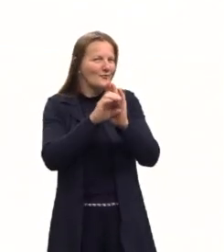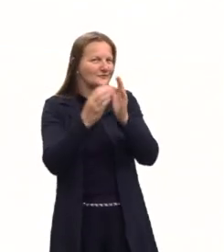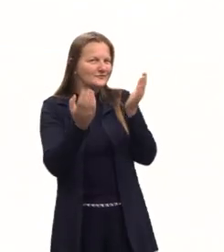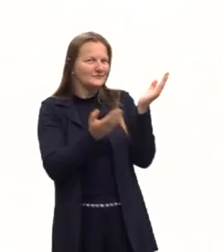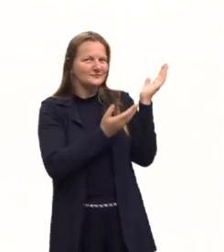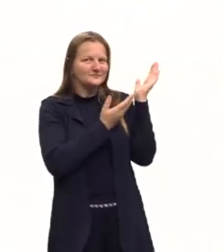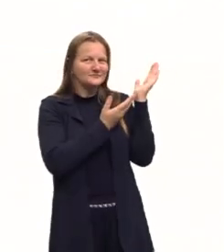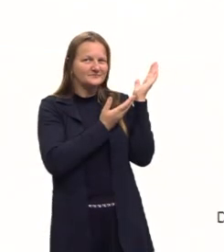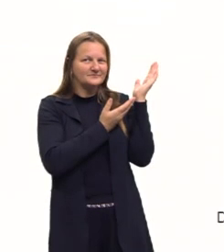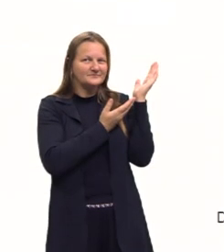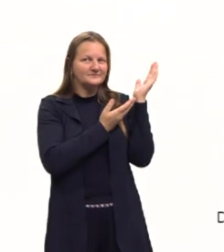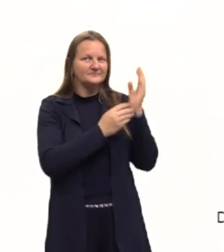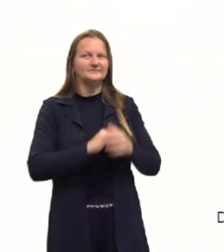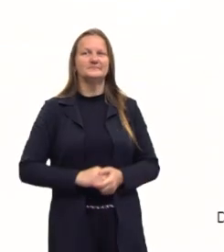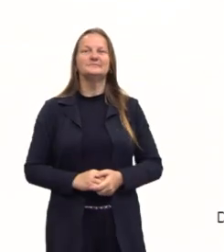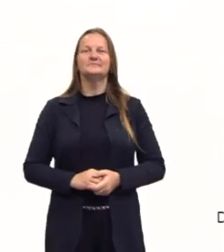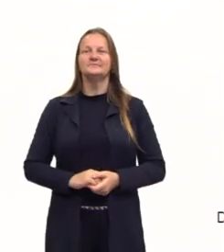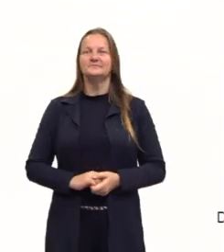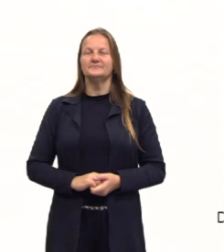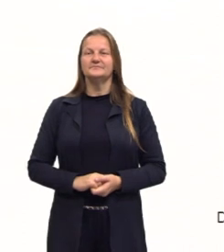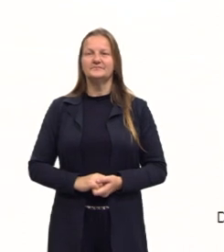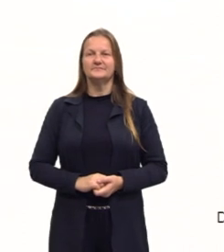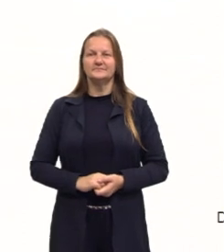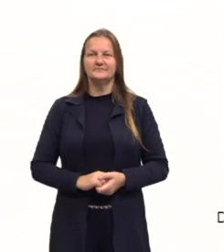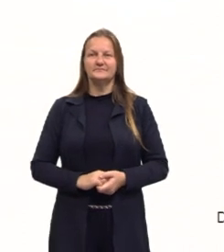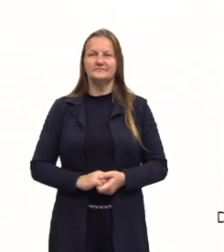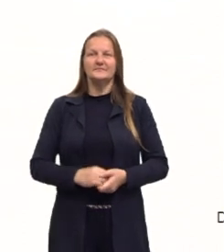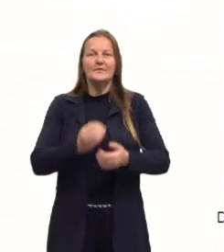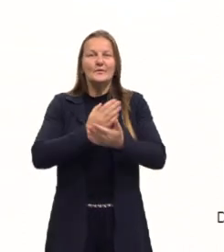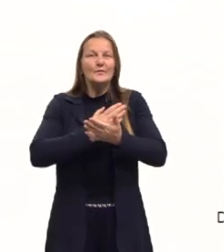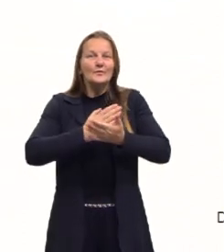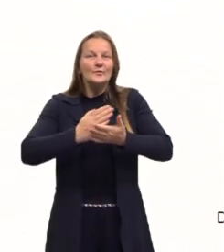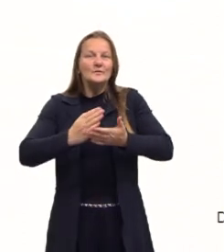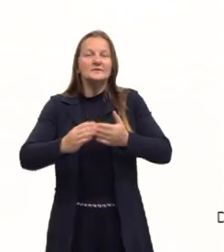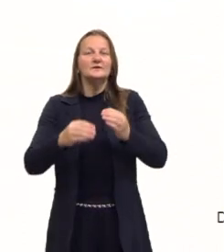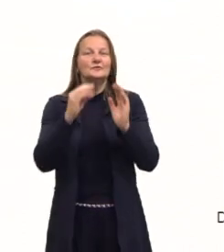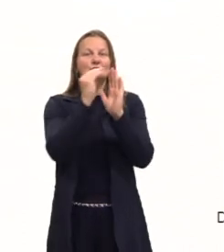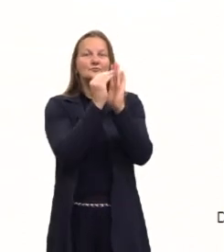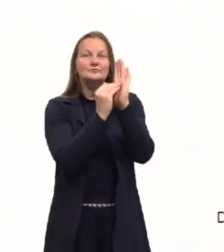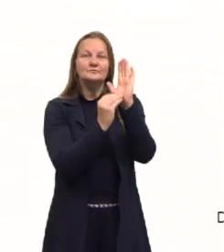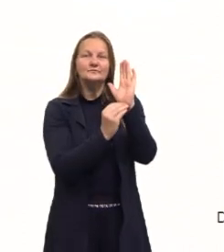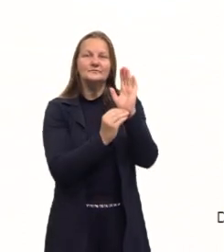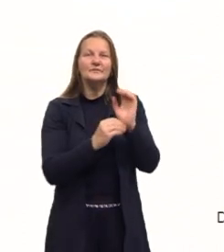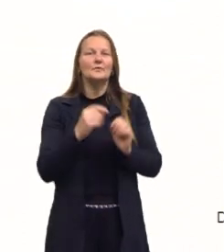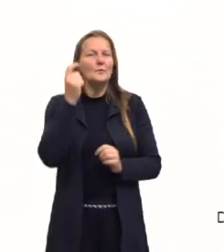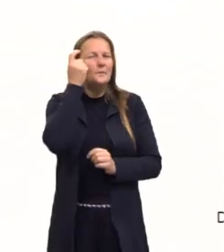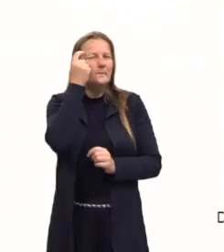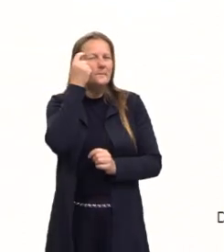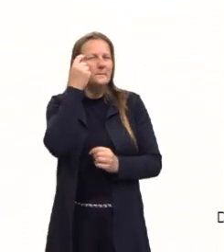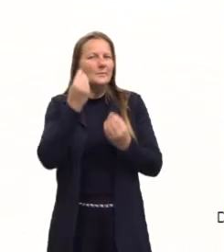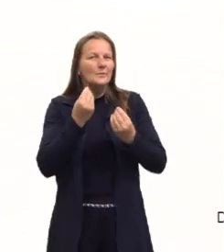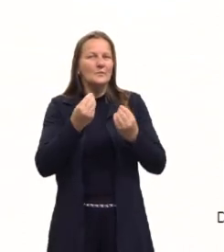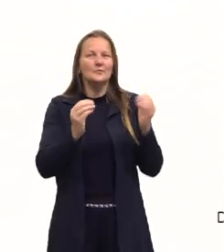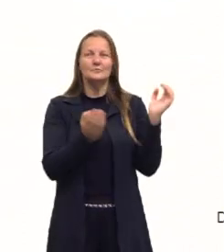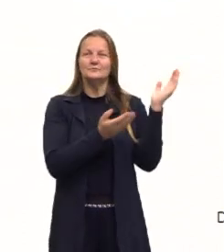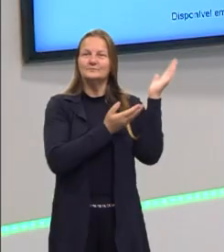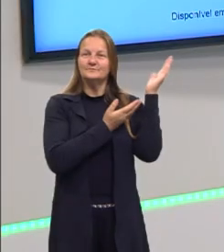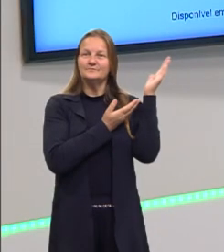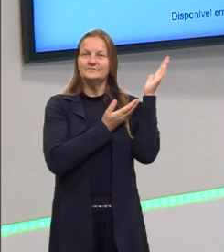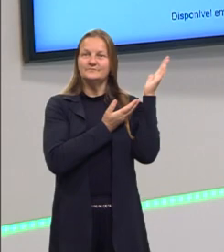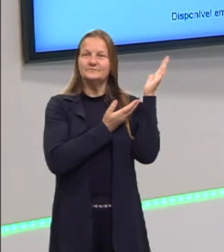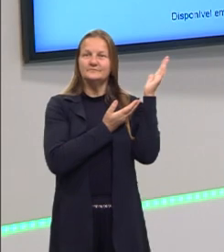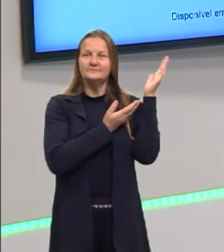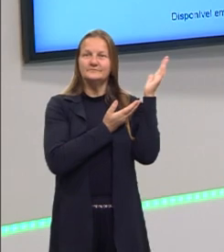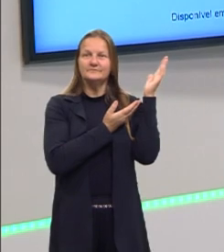inicial. Então, para a gente entrar aí no nosso conteúdo, nós vamos ver, então, de início, as